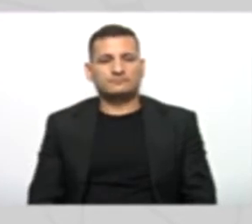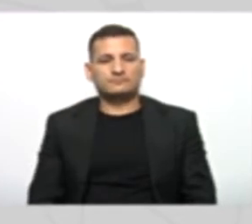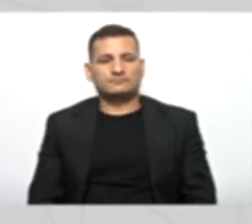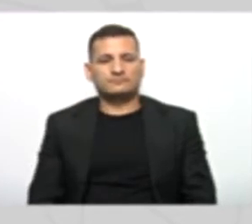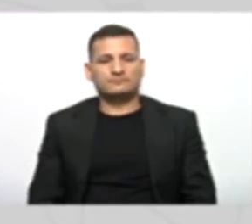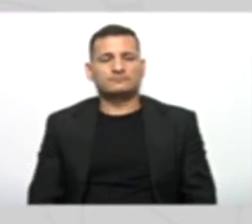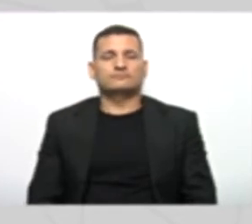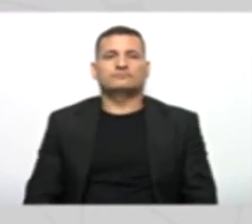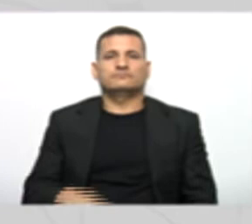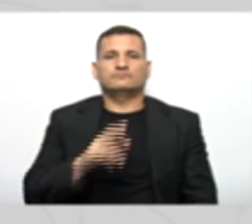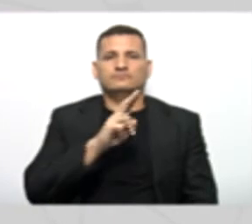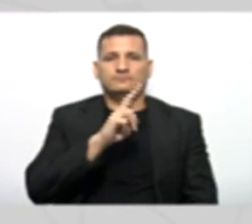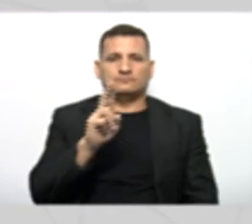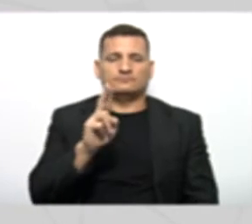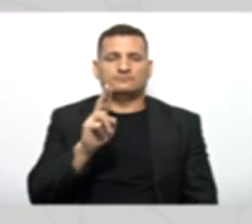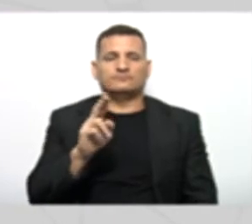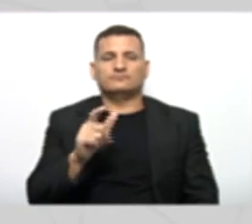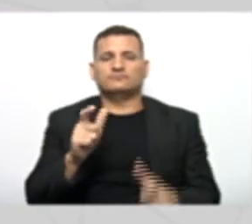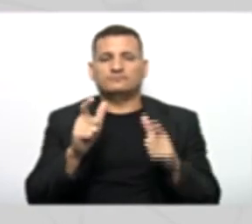Endereço